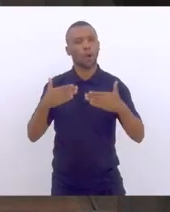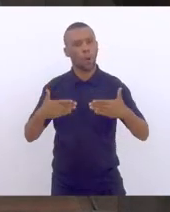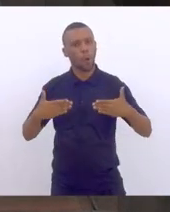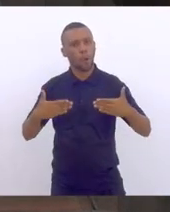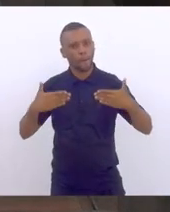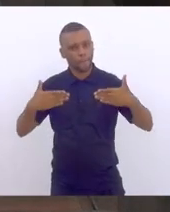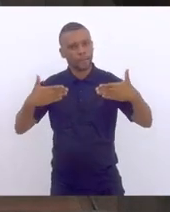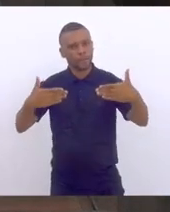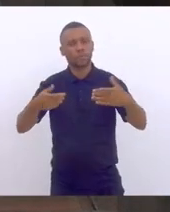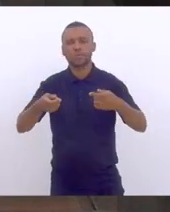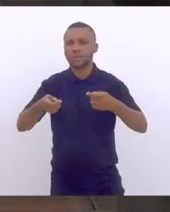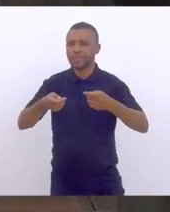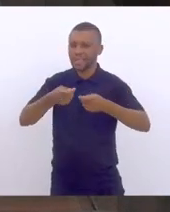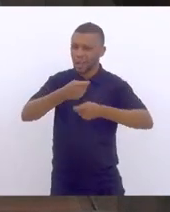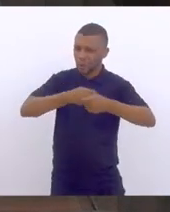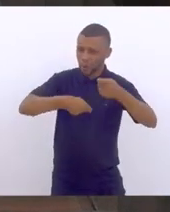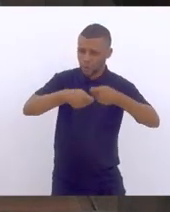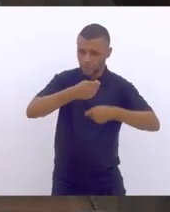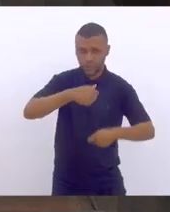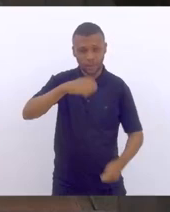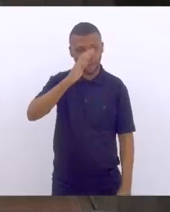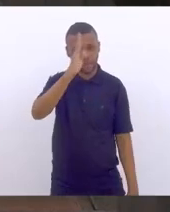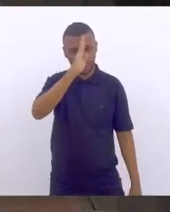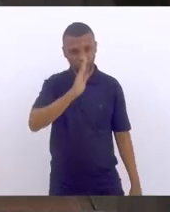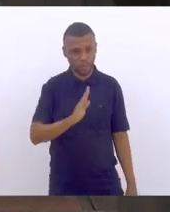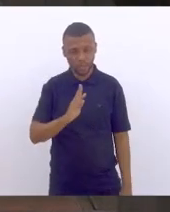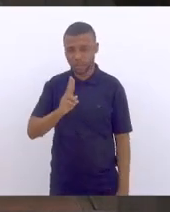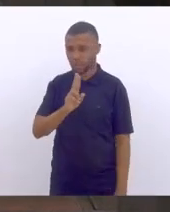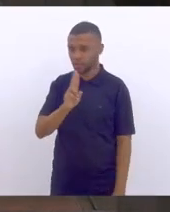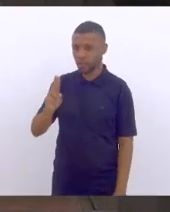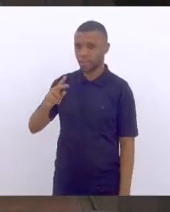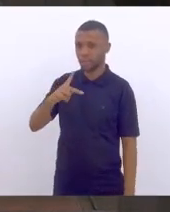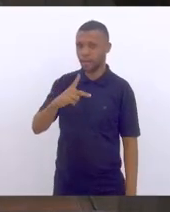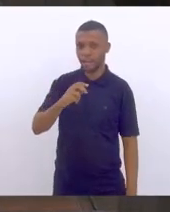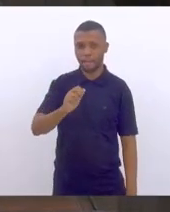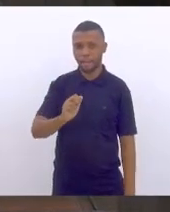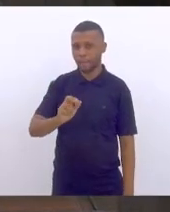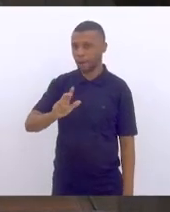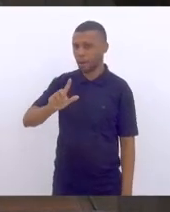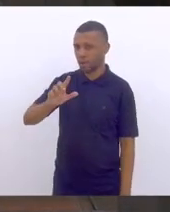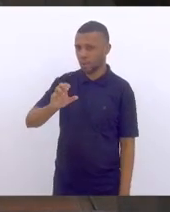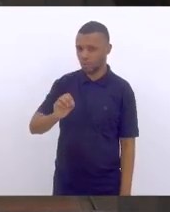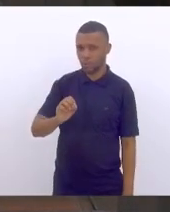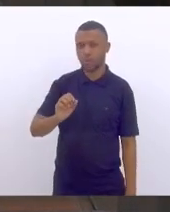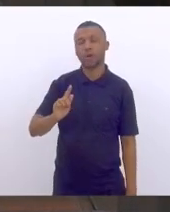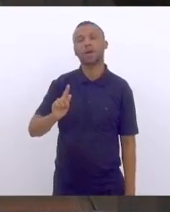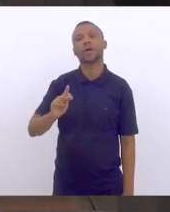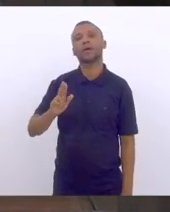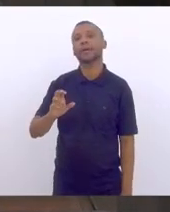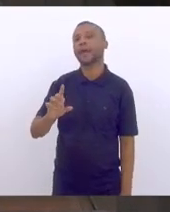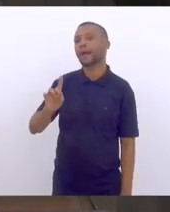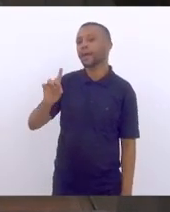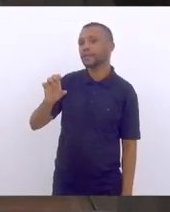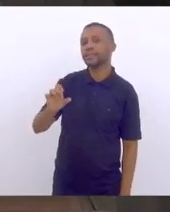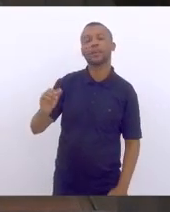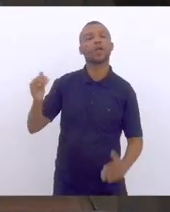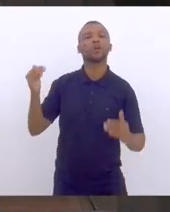deseconomia brasileira, o senhor Paulo Guedes, também discorda